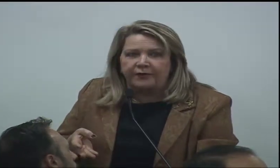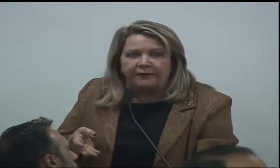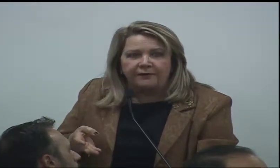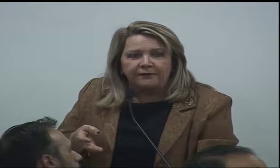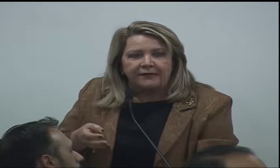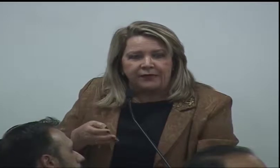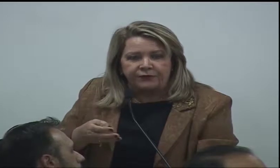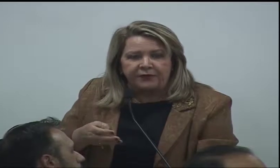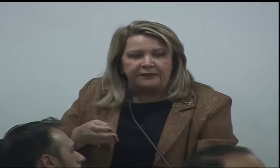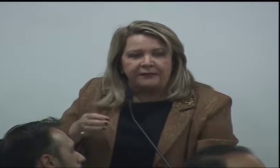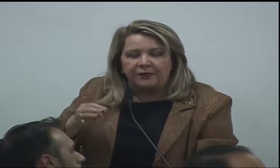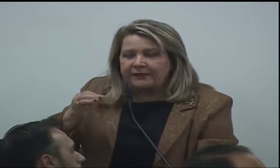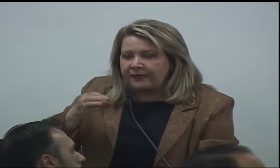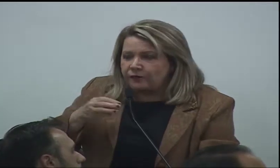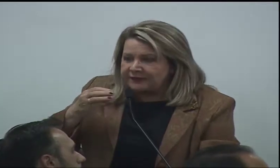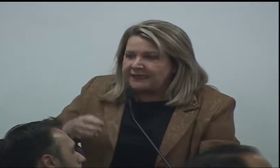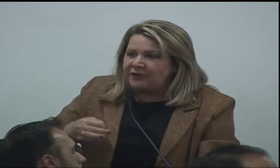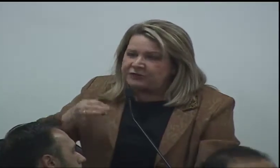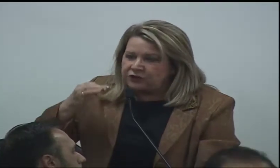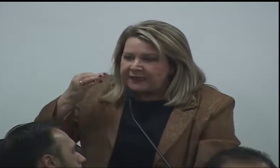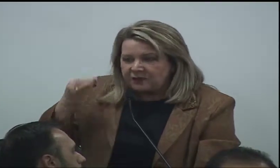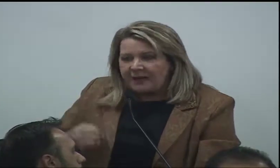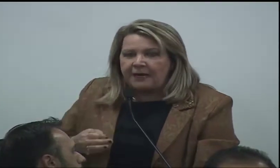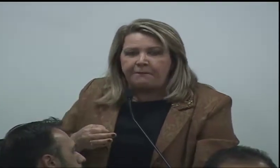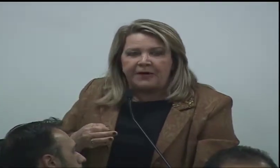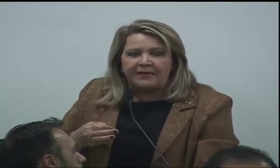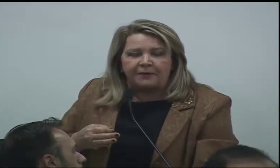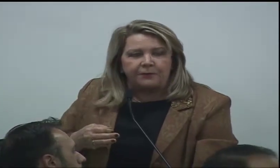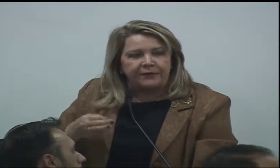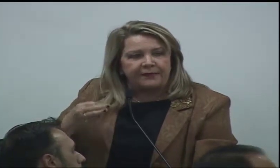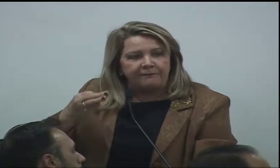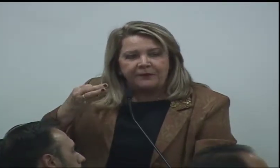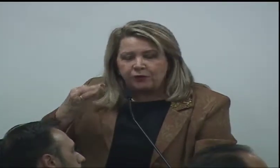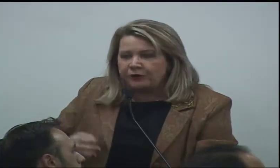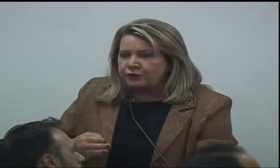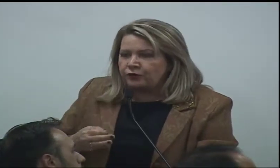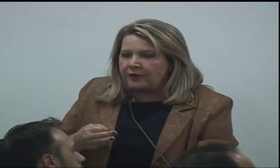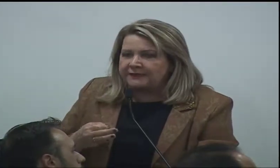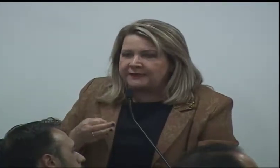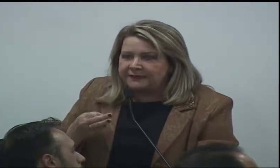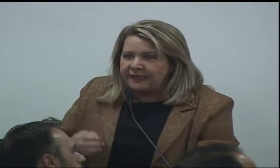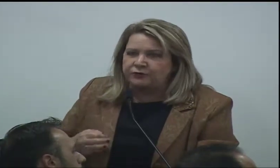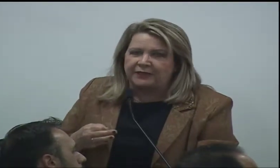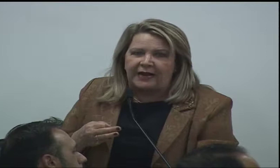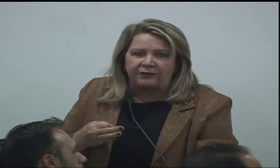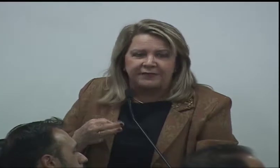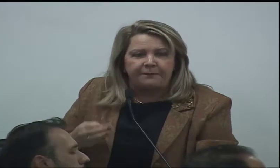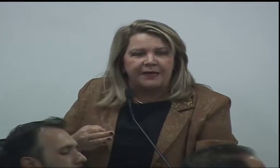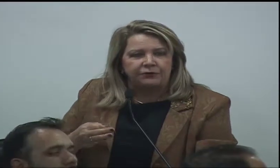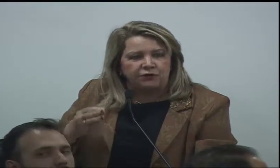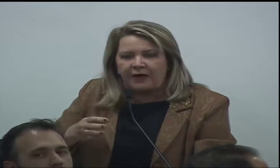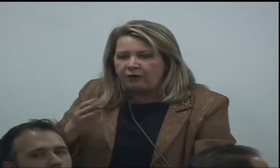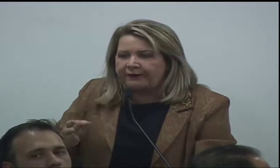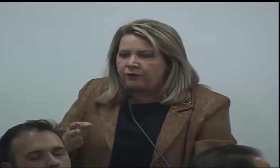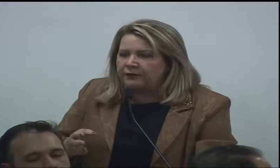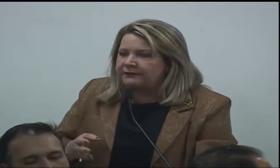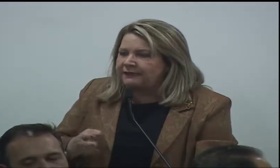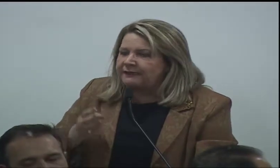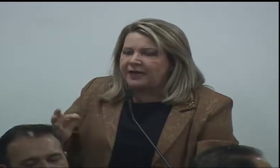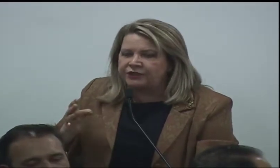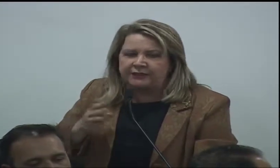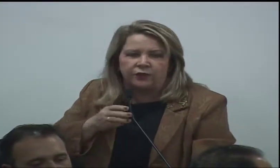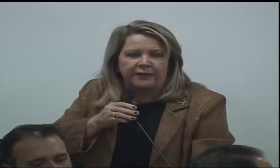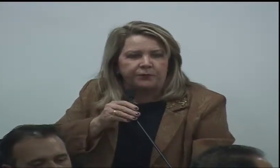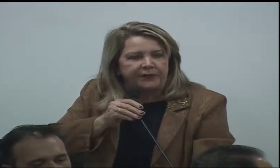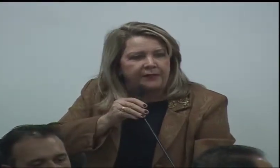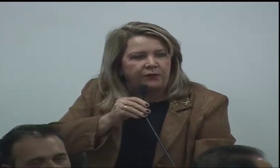Prefeitura. Enfim, eu gostaria realmente que tivesse uma campanha, porque todos nós que temos carros sabemos que uma hora ou outra